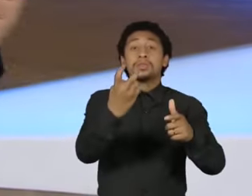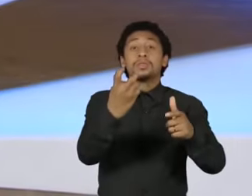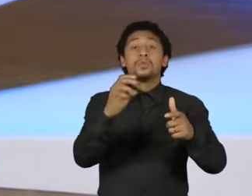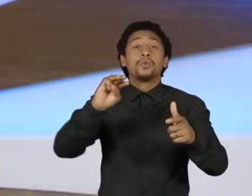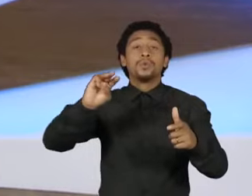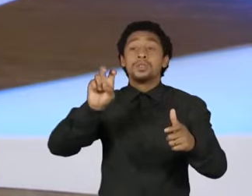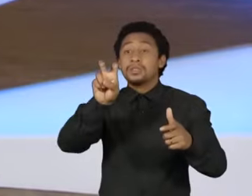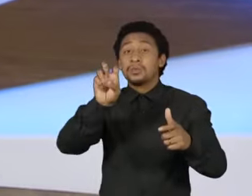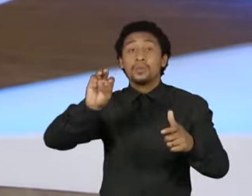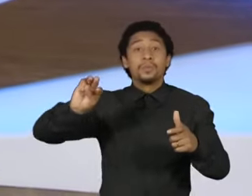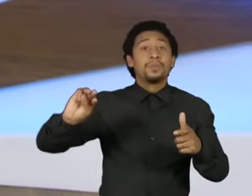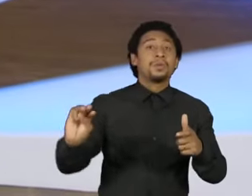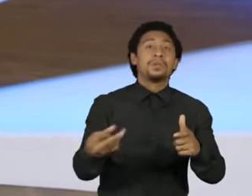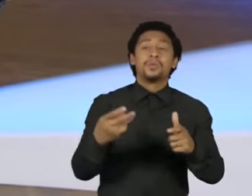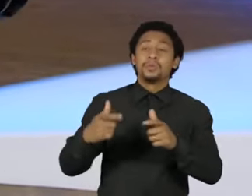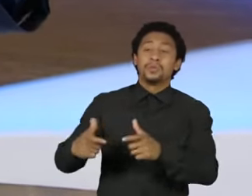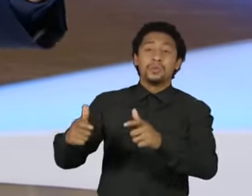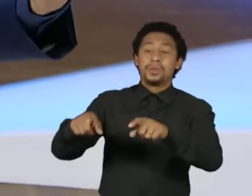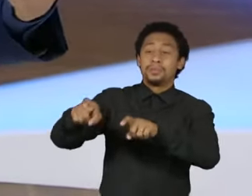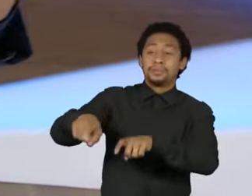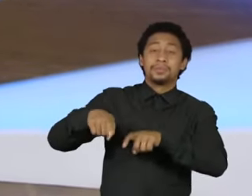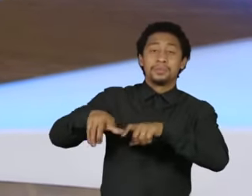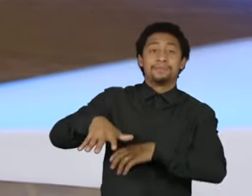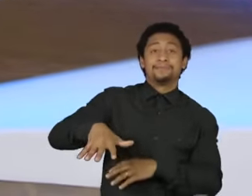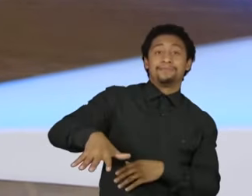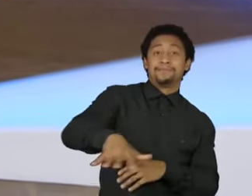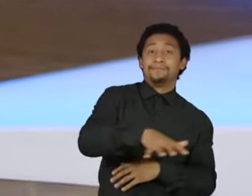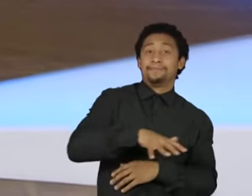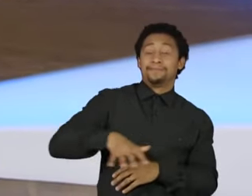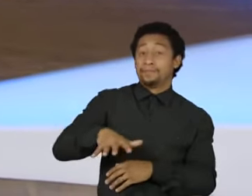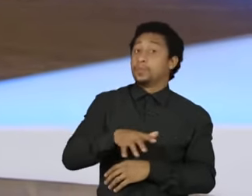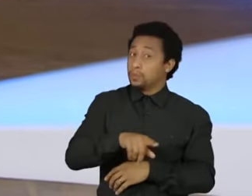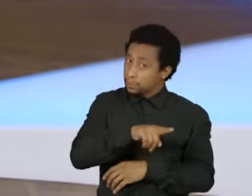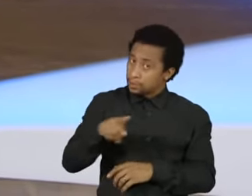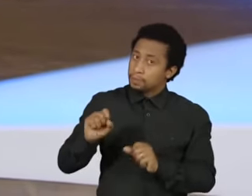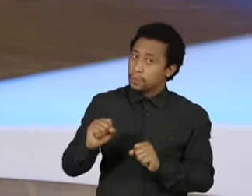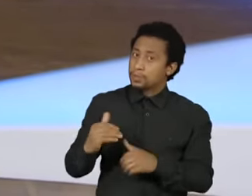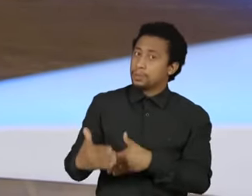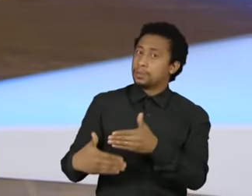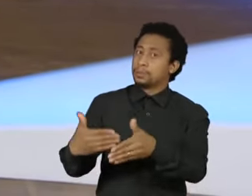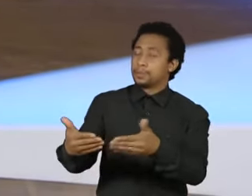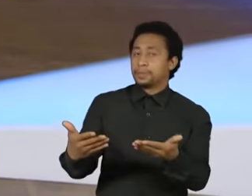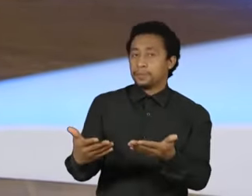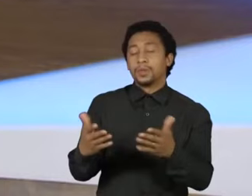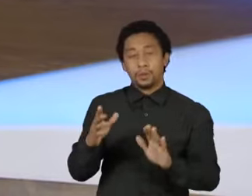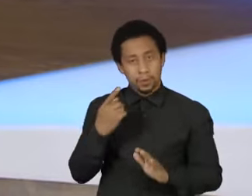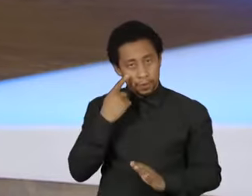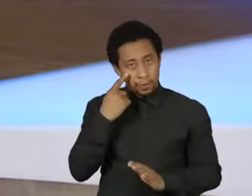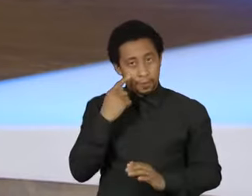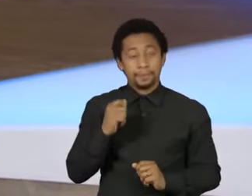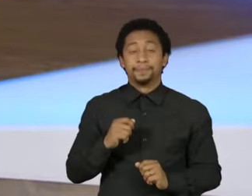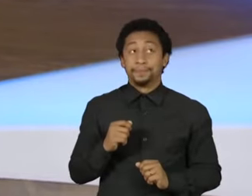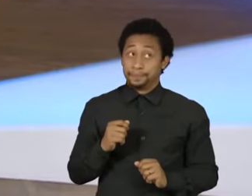país. Então, assim, essa é uma área que nós podemos desenvolver. Vou voltar a dizer, temos sol,